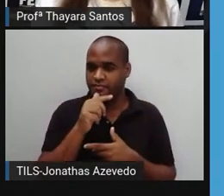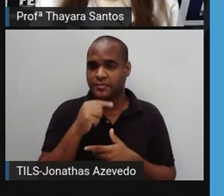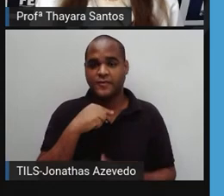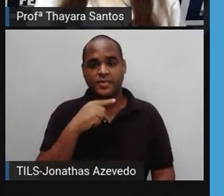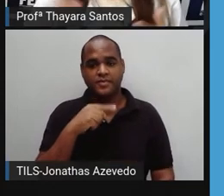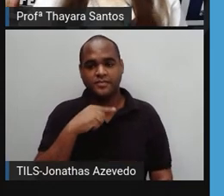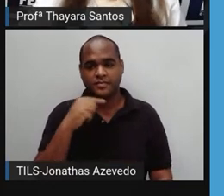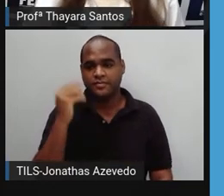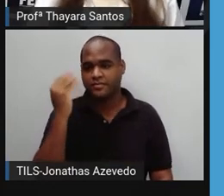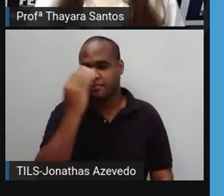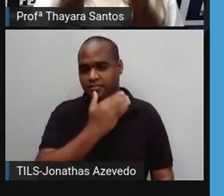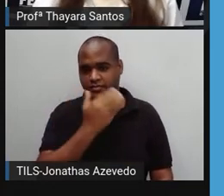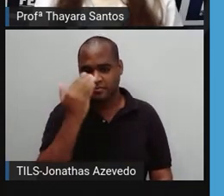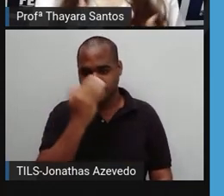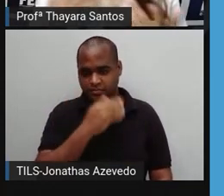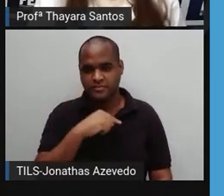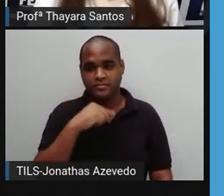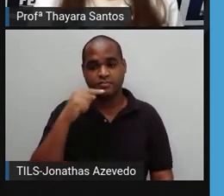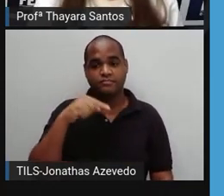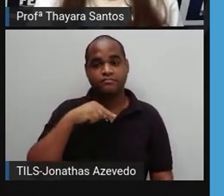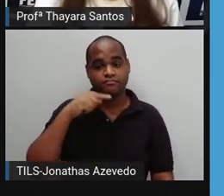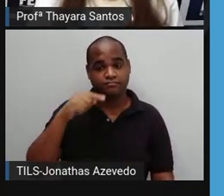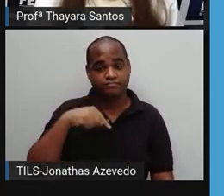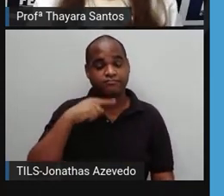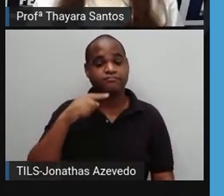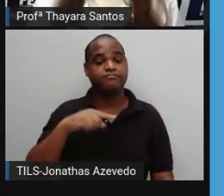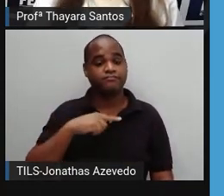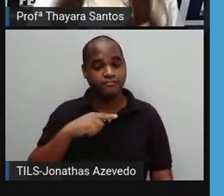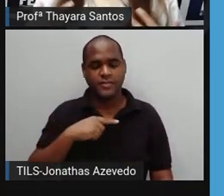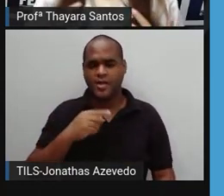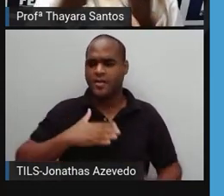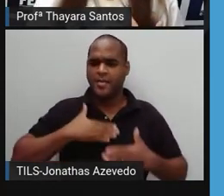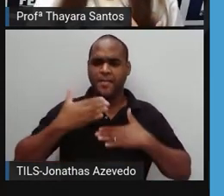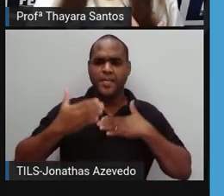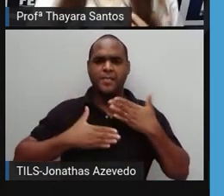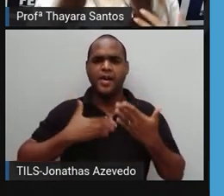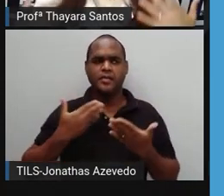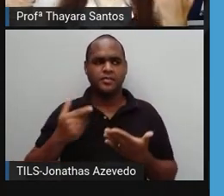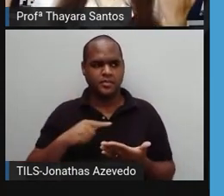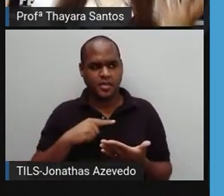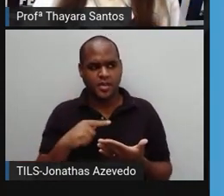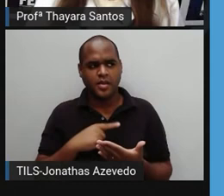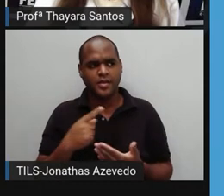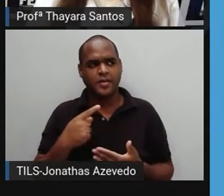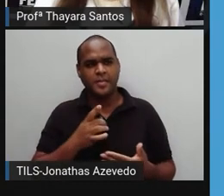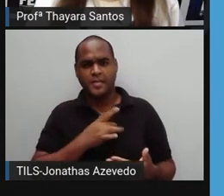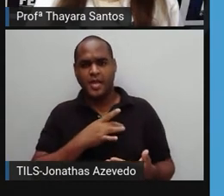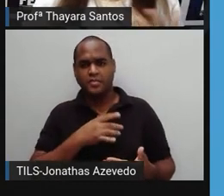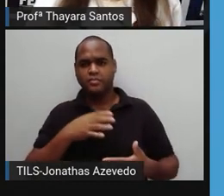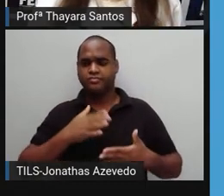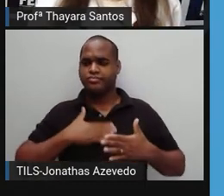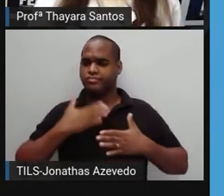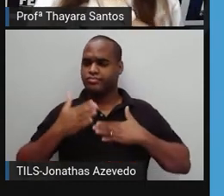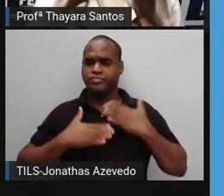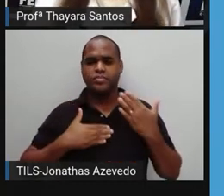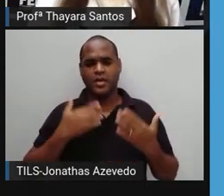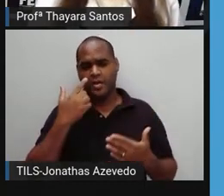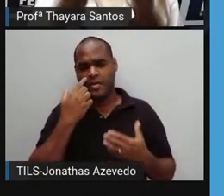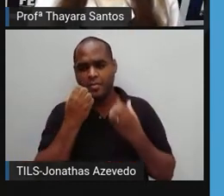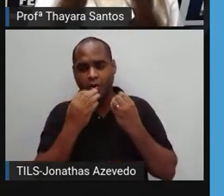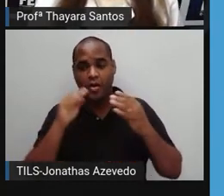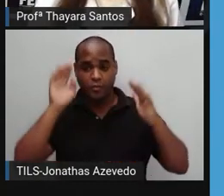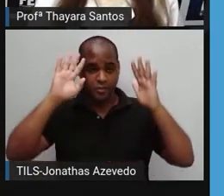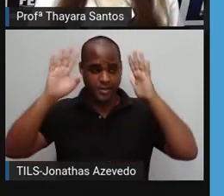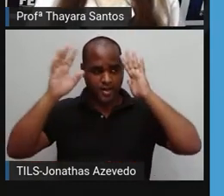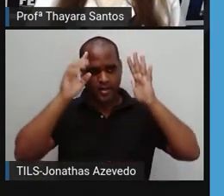enxerga, resulta nesse valor que a gente às vezes fica assustada. Eu fiquei muito assustada. Então, por isso que é bom que a gente repense